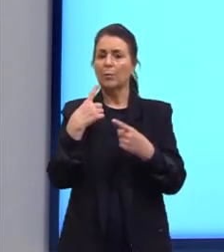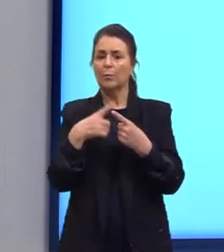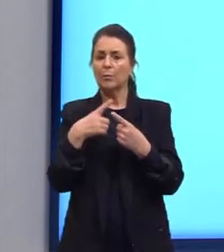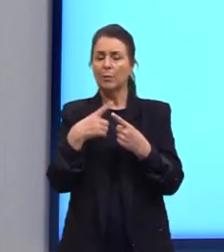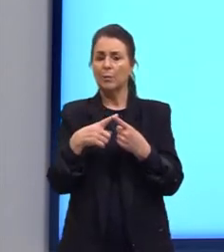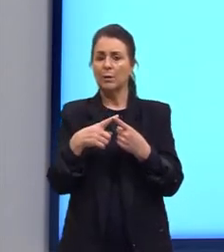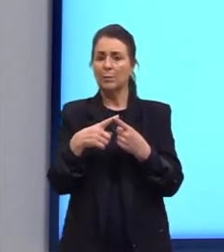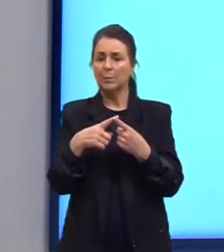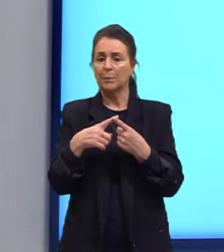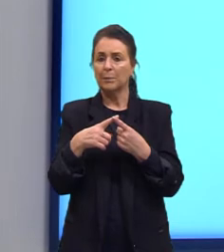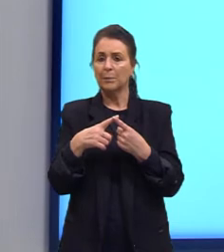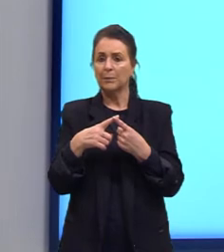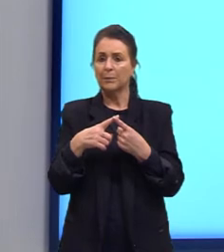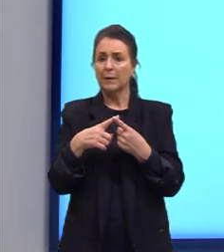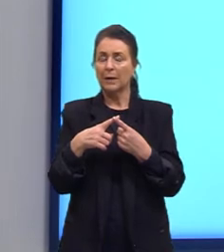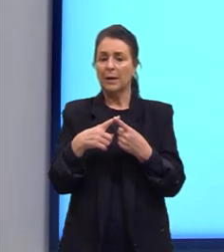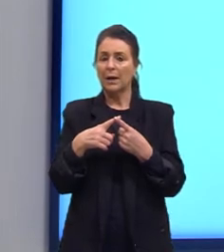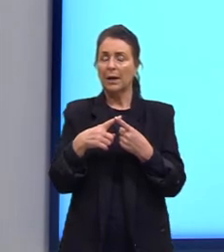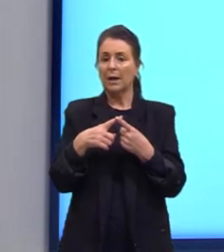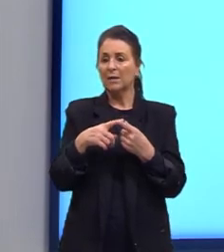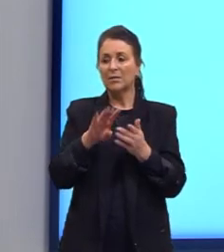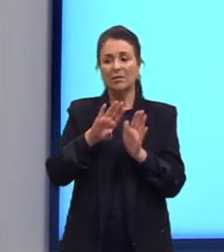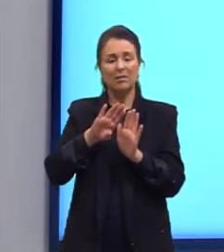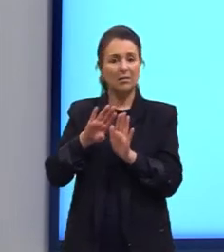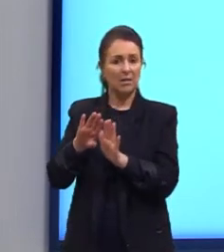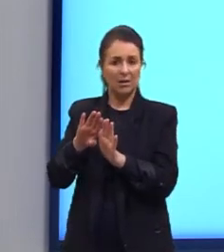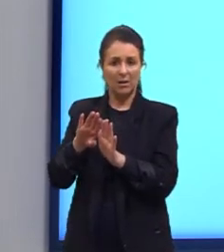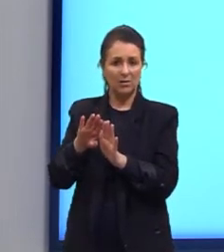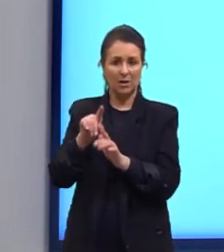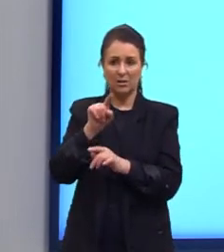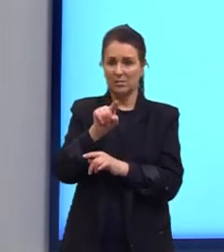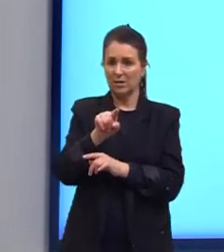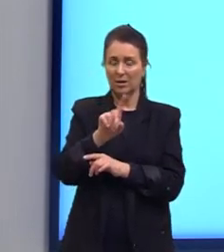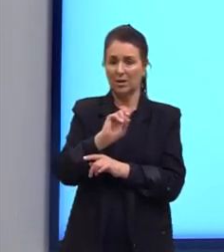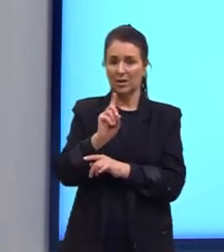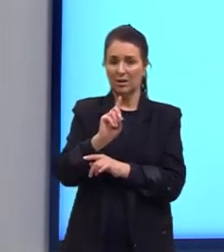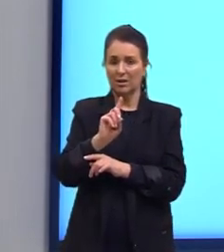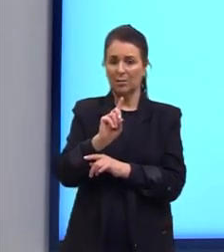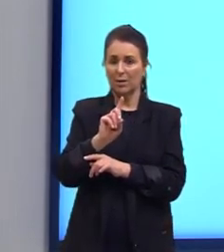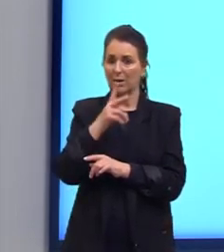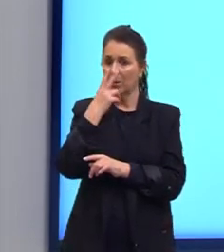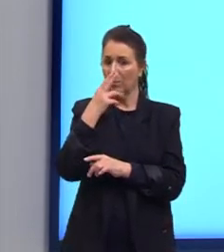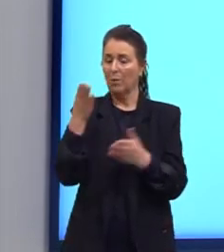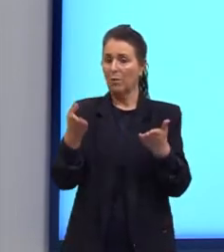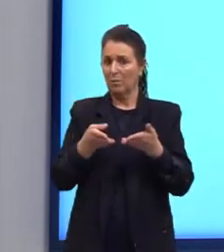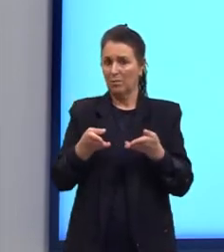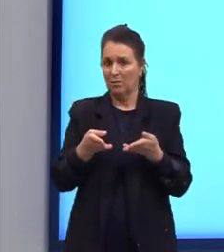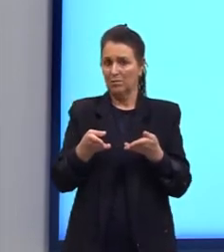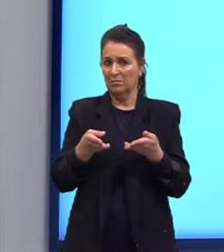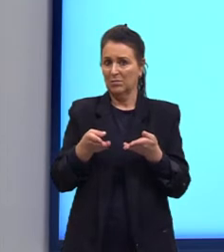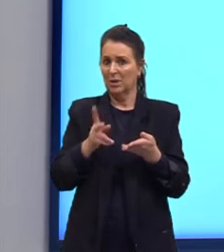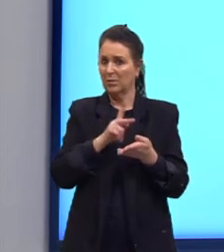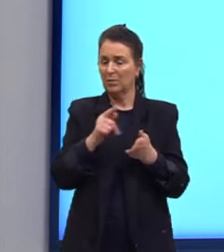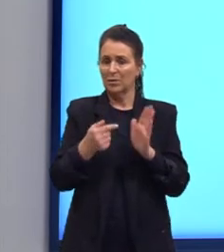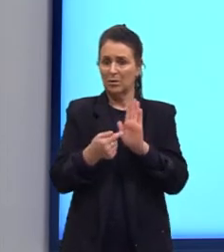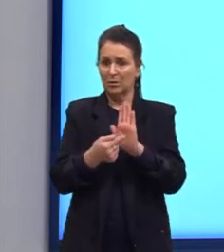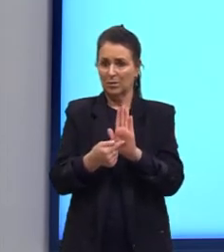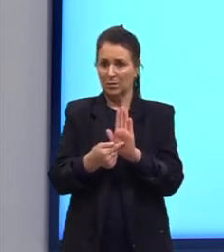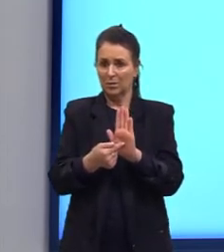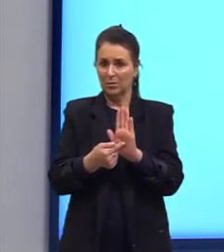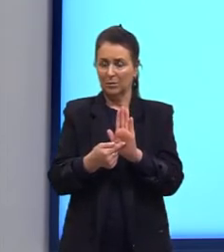Porque se ele deixar de ser um heteroátomo, daí não é este caso. Não é uma